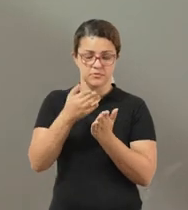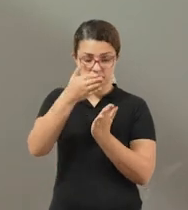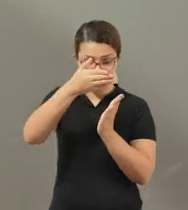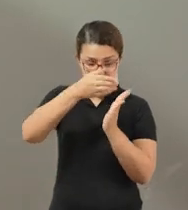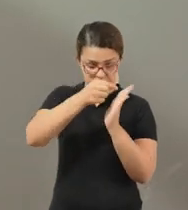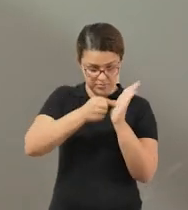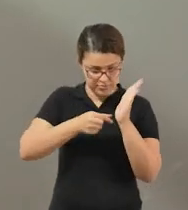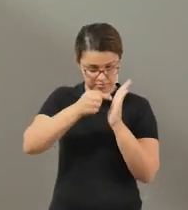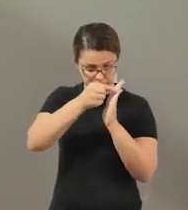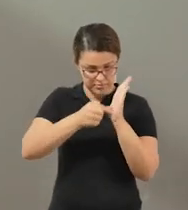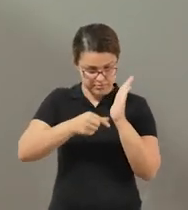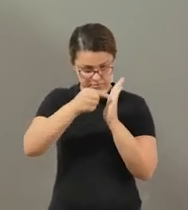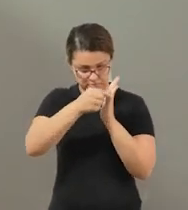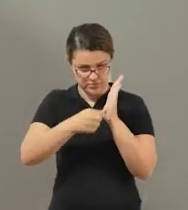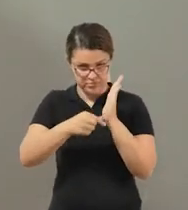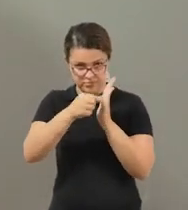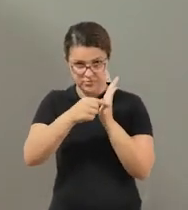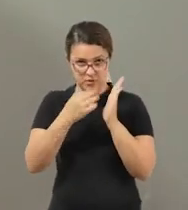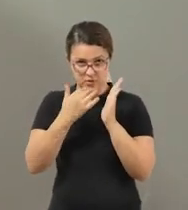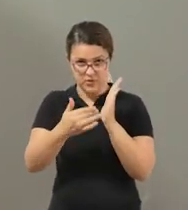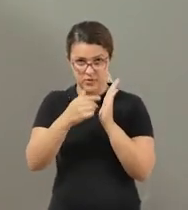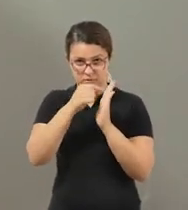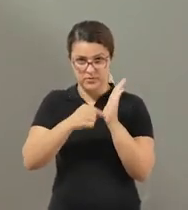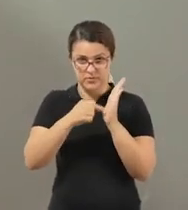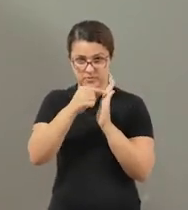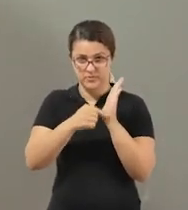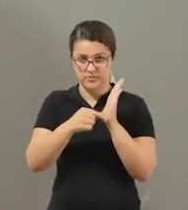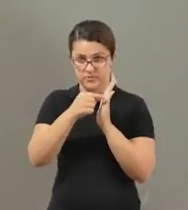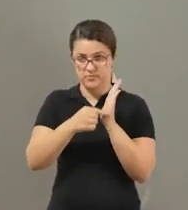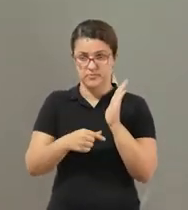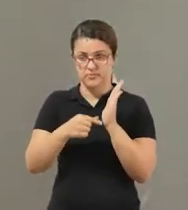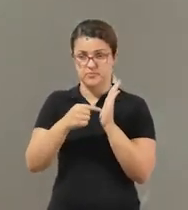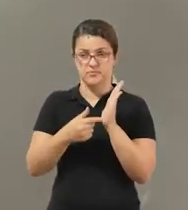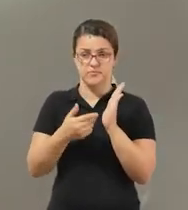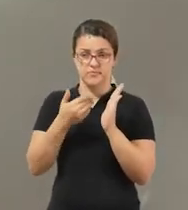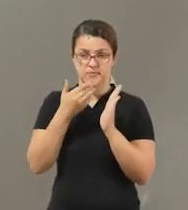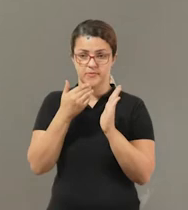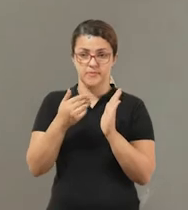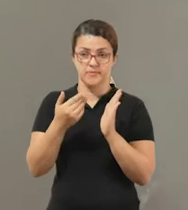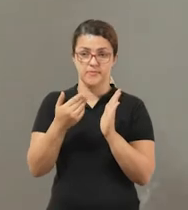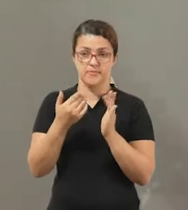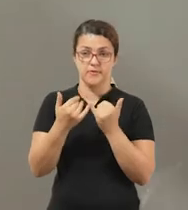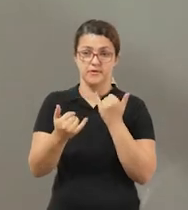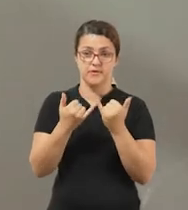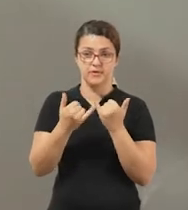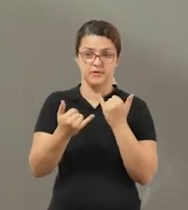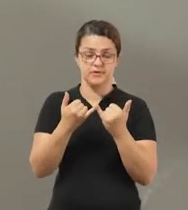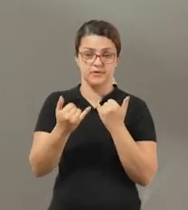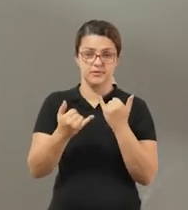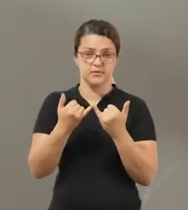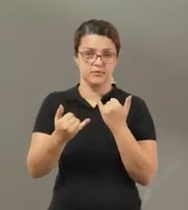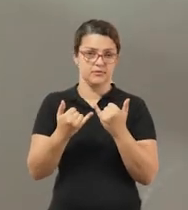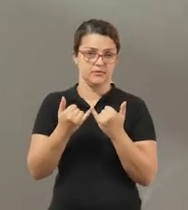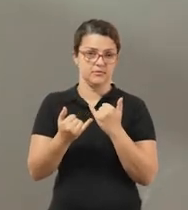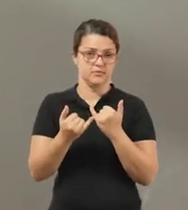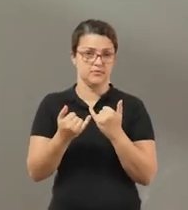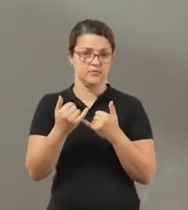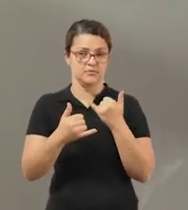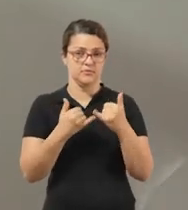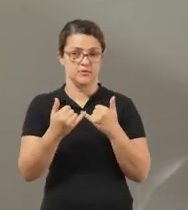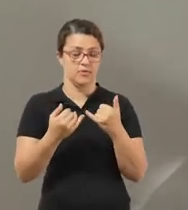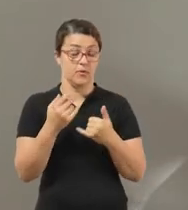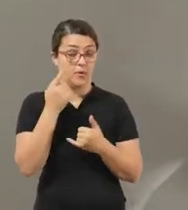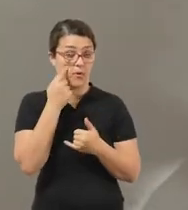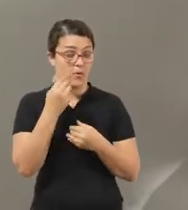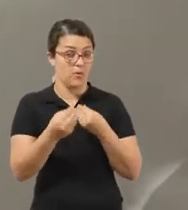corta ela em tiras e pinte, né? Da cor que você preferir, para a gente ter um resultado parecido com esse, tá bom?